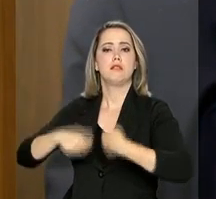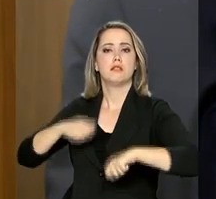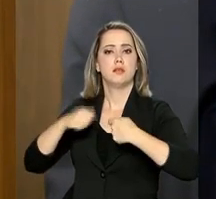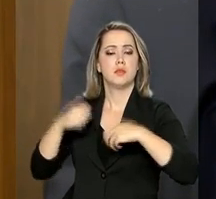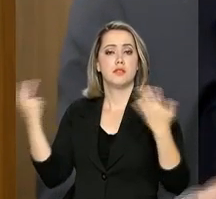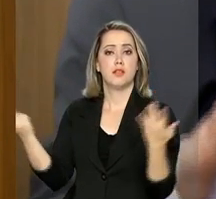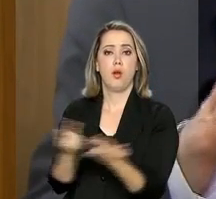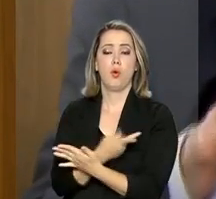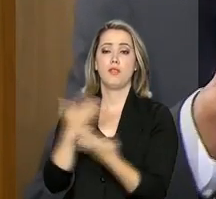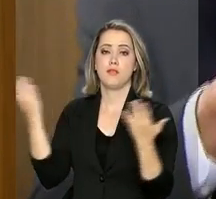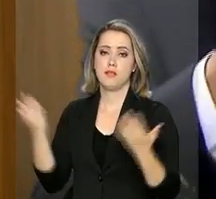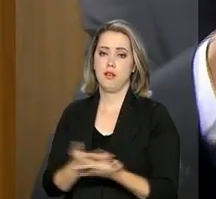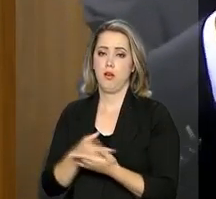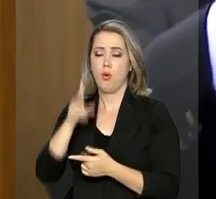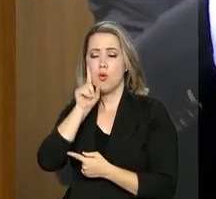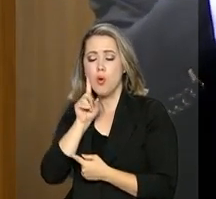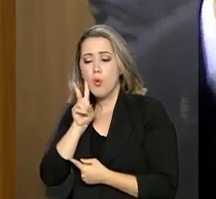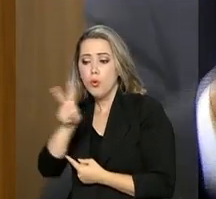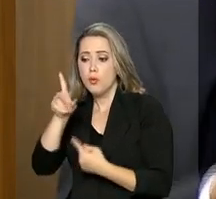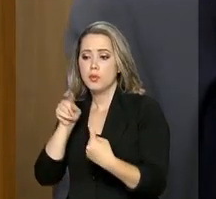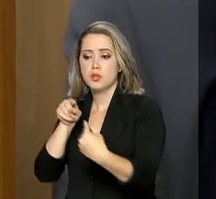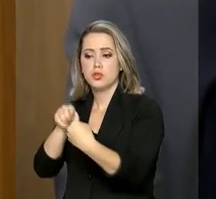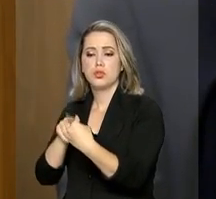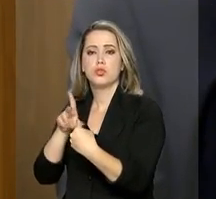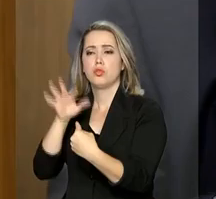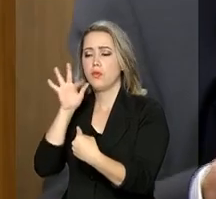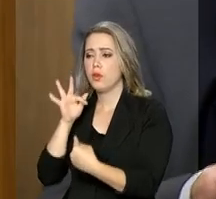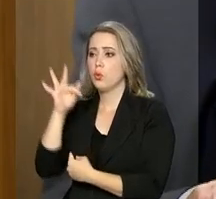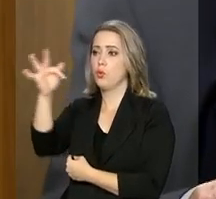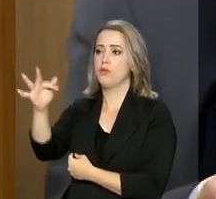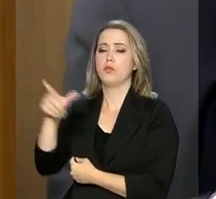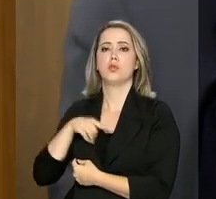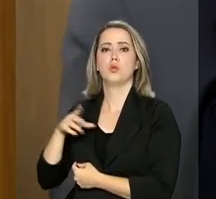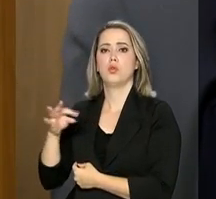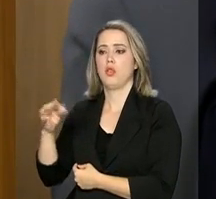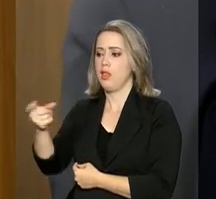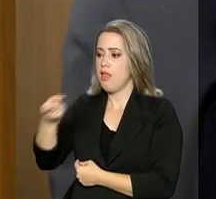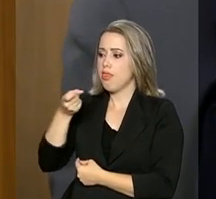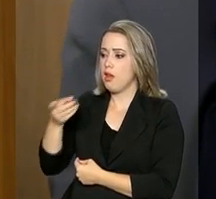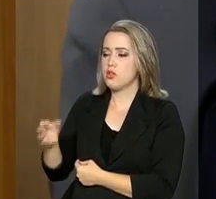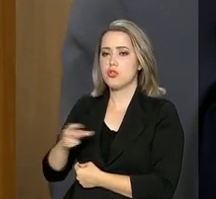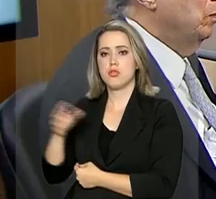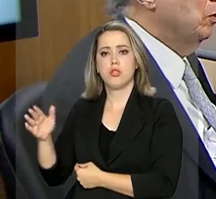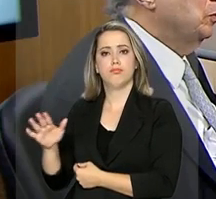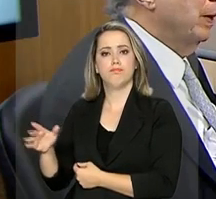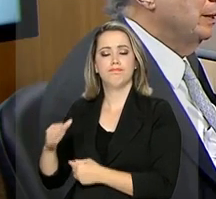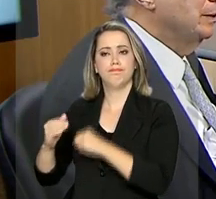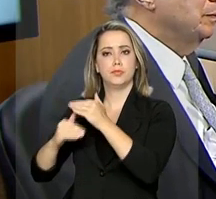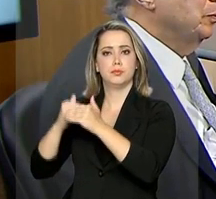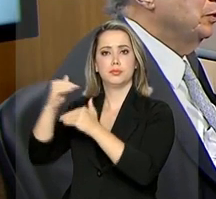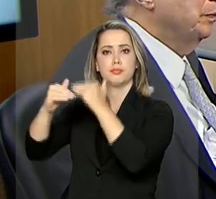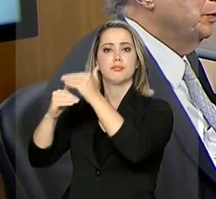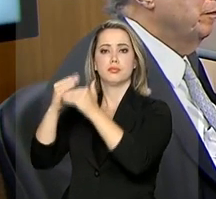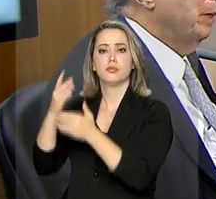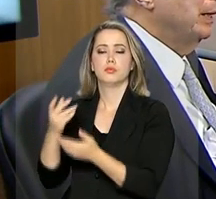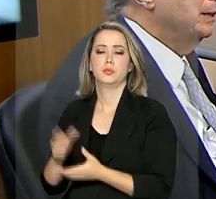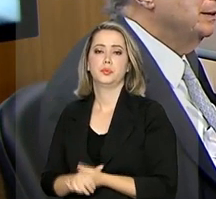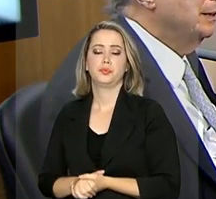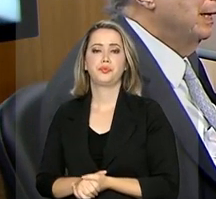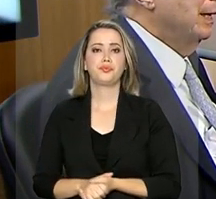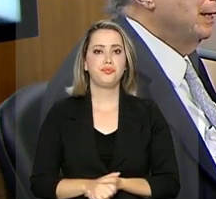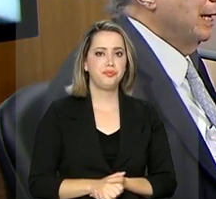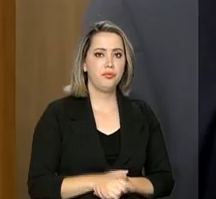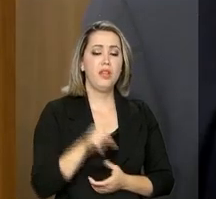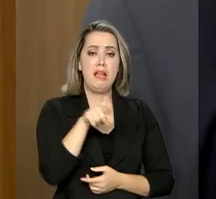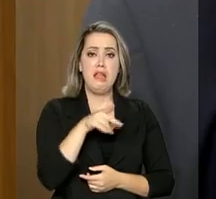feitas no momento visando garantir taxas maiores de crescimento e visando garantir inflação na meta. Meirelles enfatizou que os